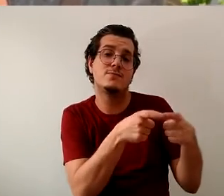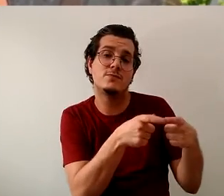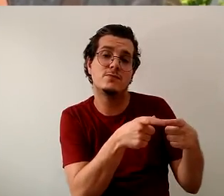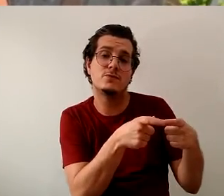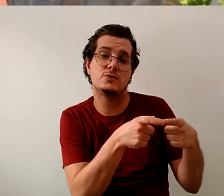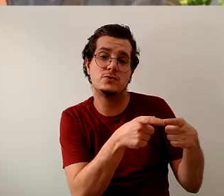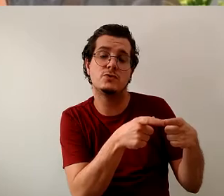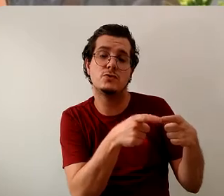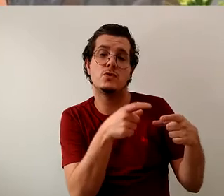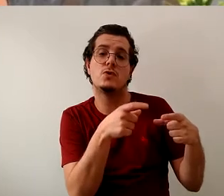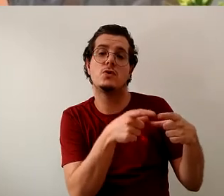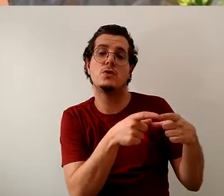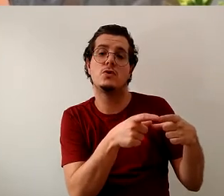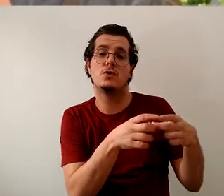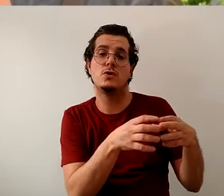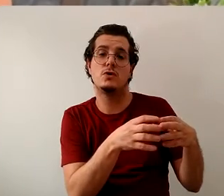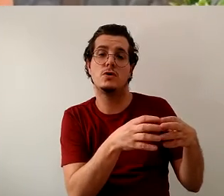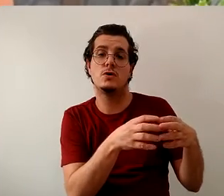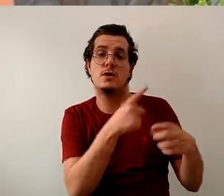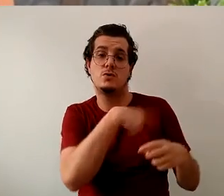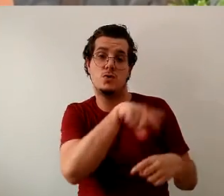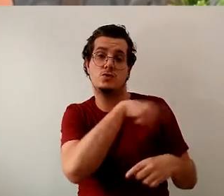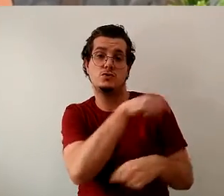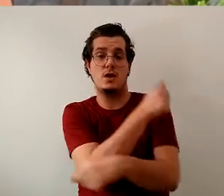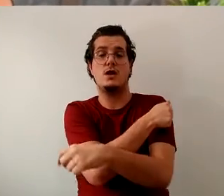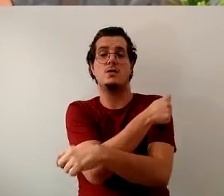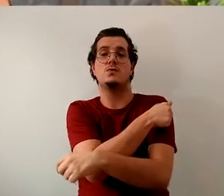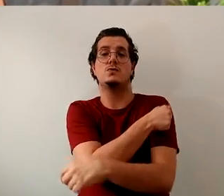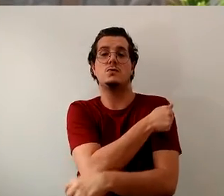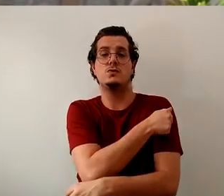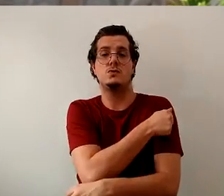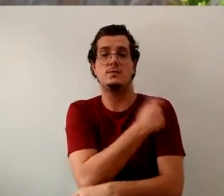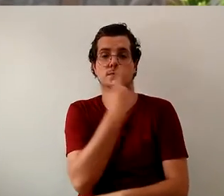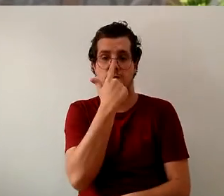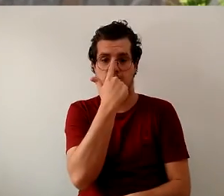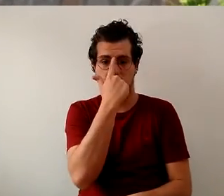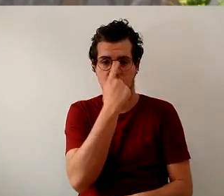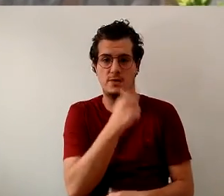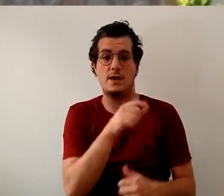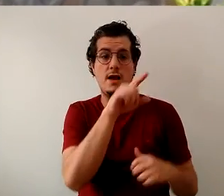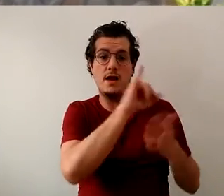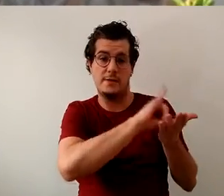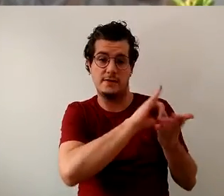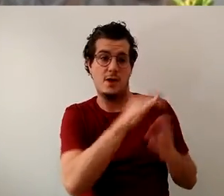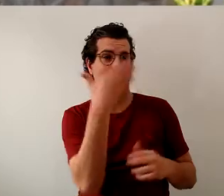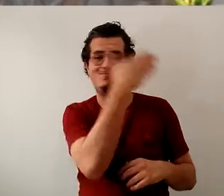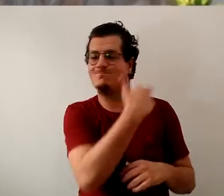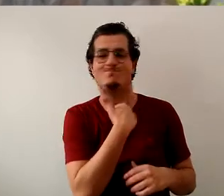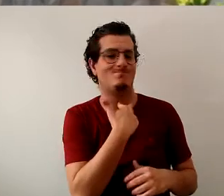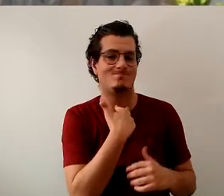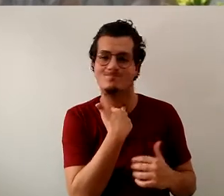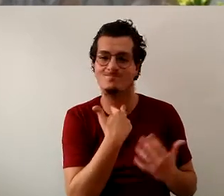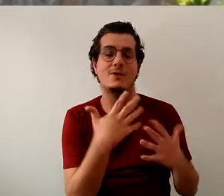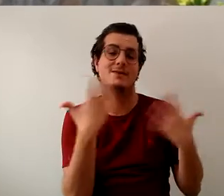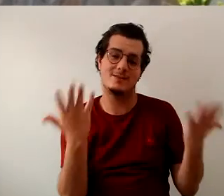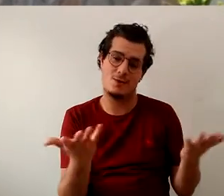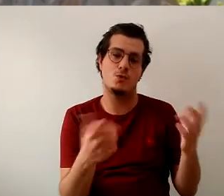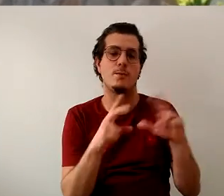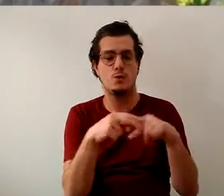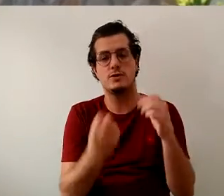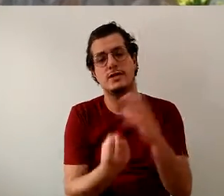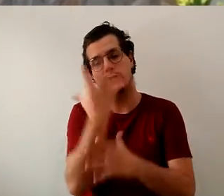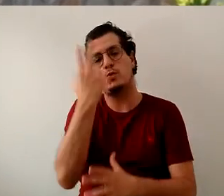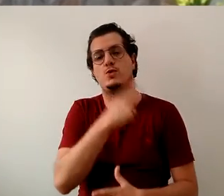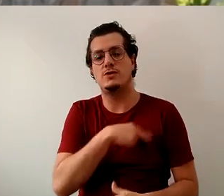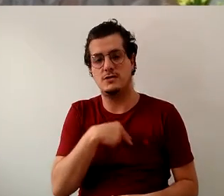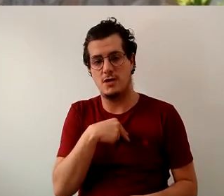criou esta casa para os seus filhos, que nem sempre poderiam mandar todo mundo para a